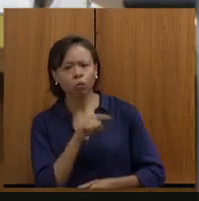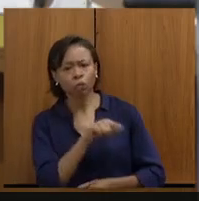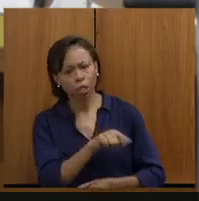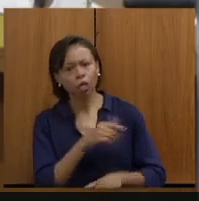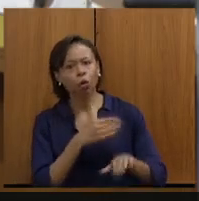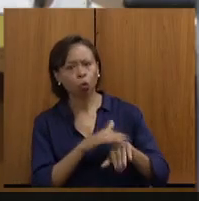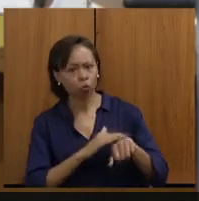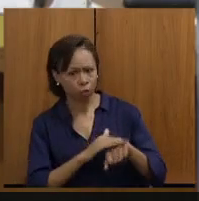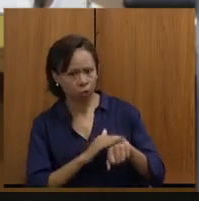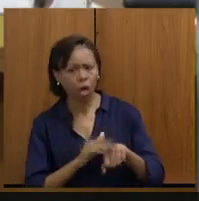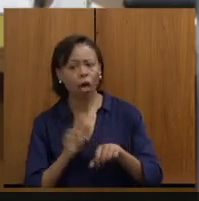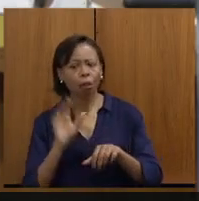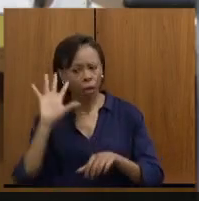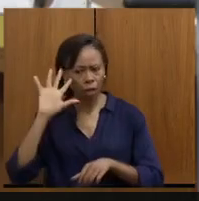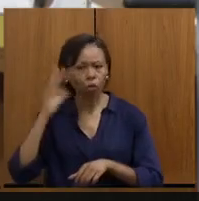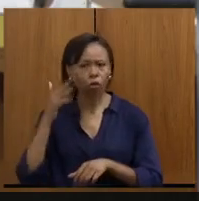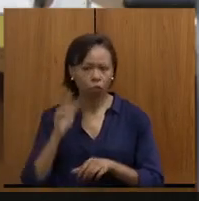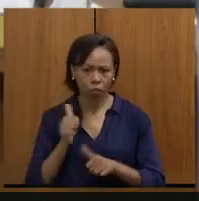cuidado. Está bom?